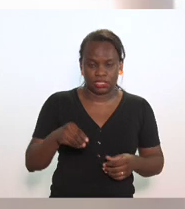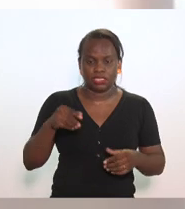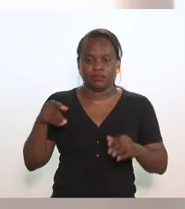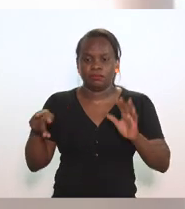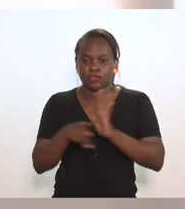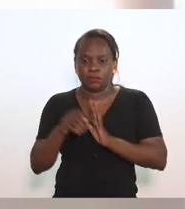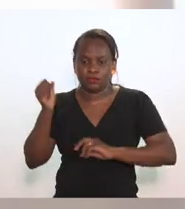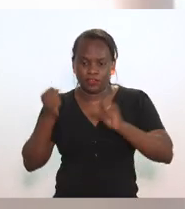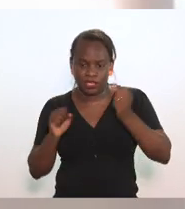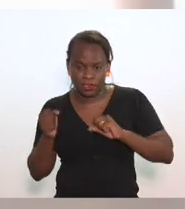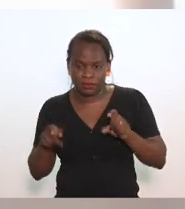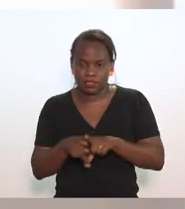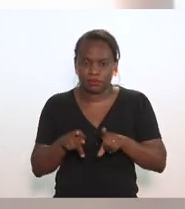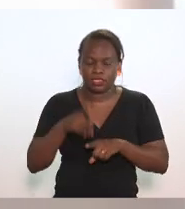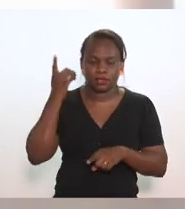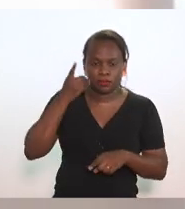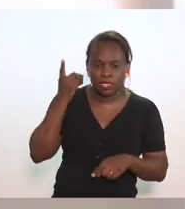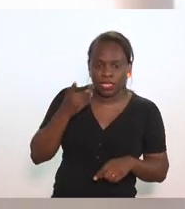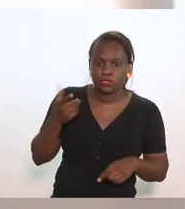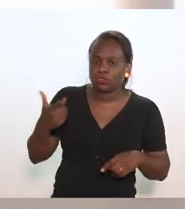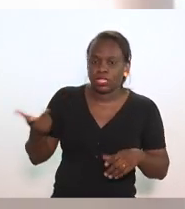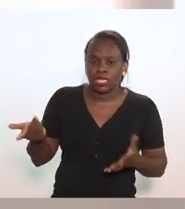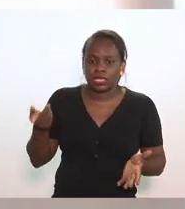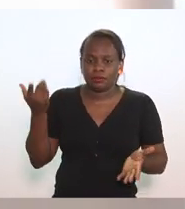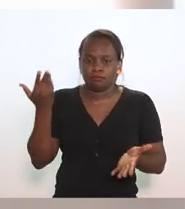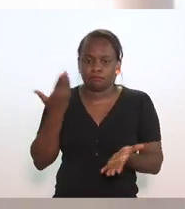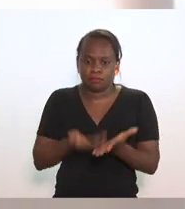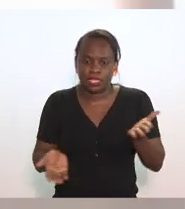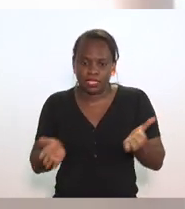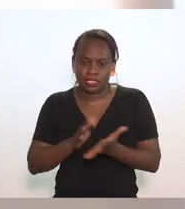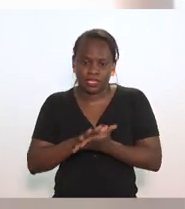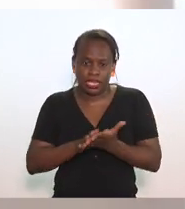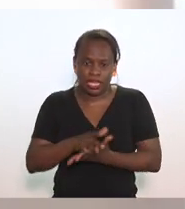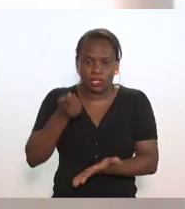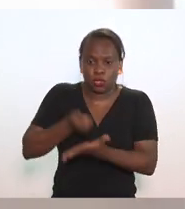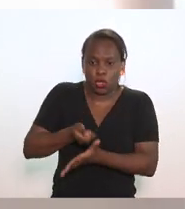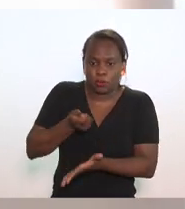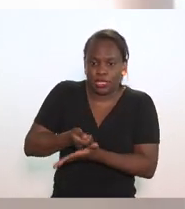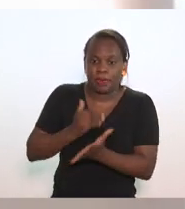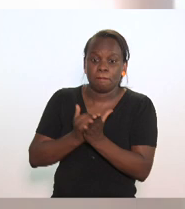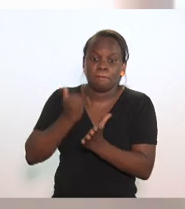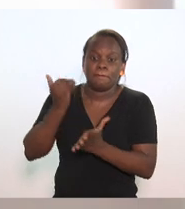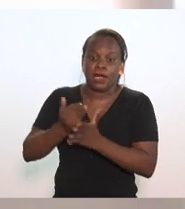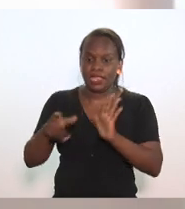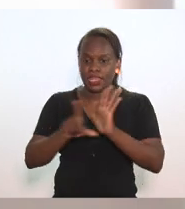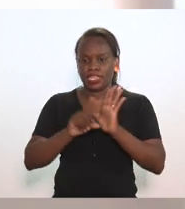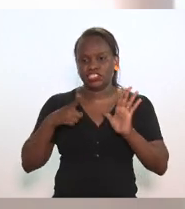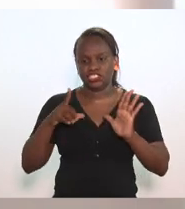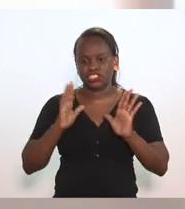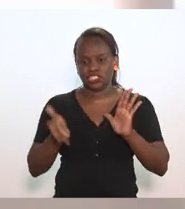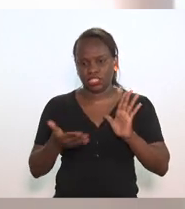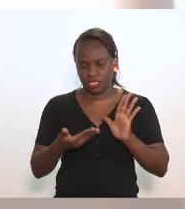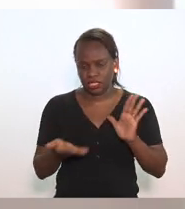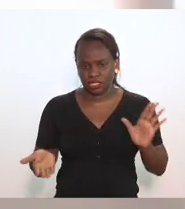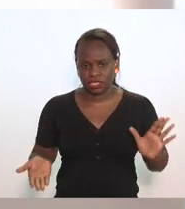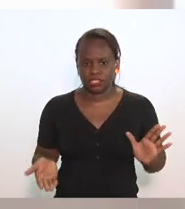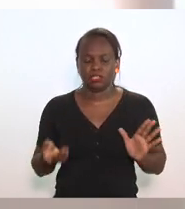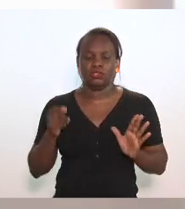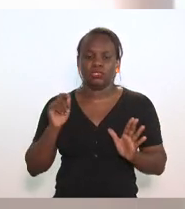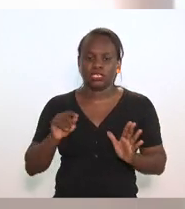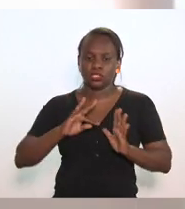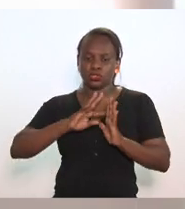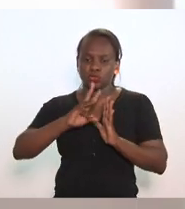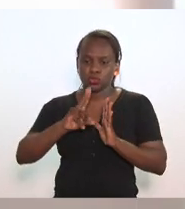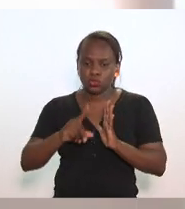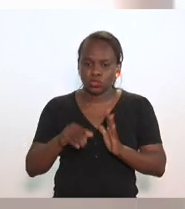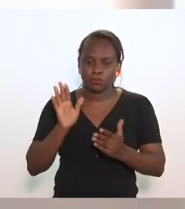produtivo quanto para os parlamentares nenhum ônus, nenhuma obrigação além do que a lei já exige que todo